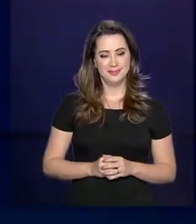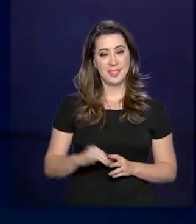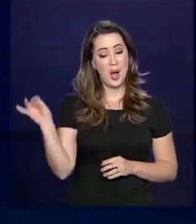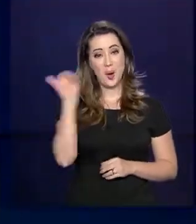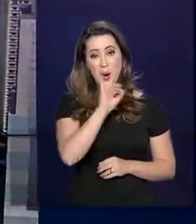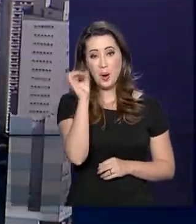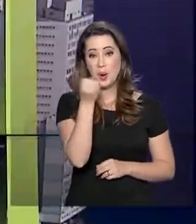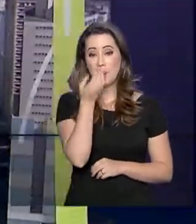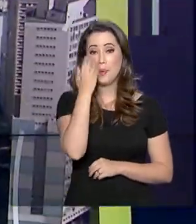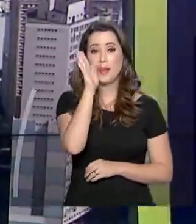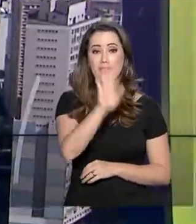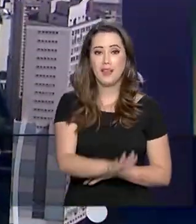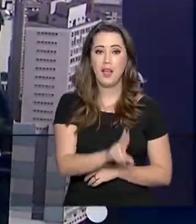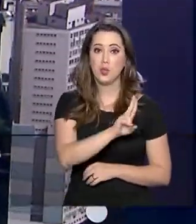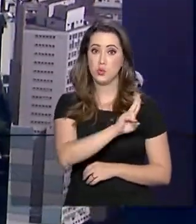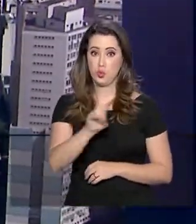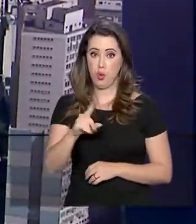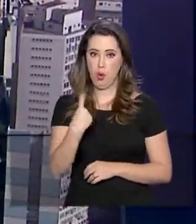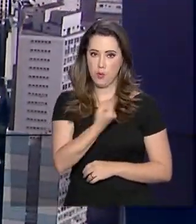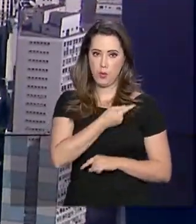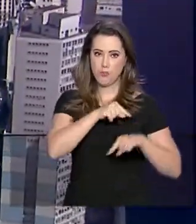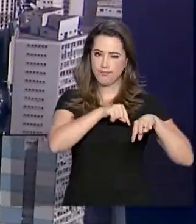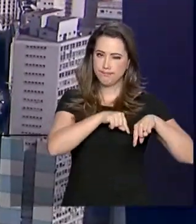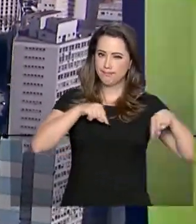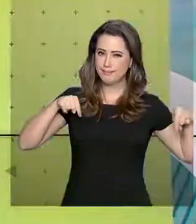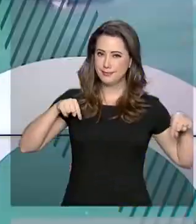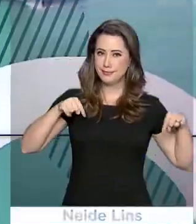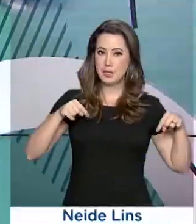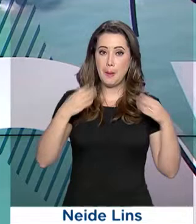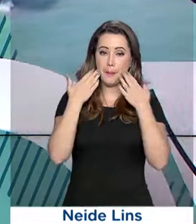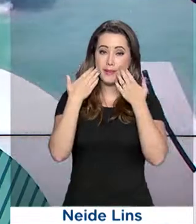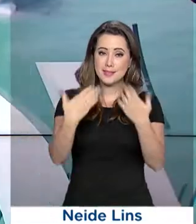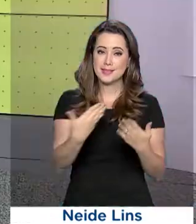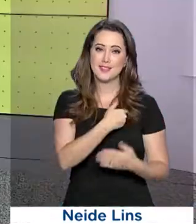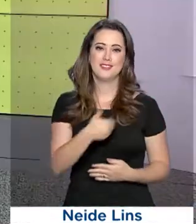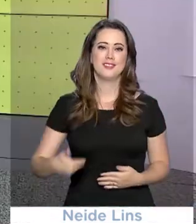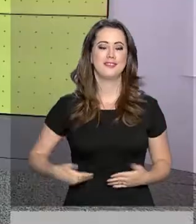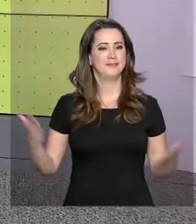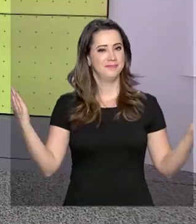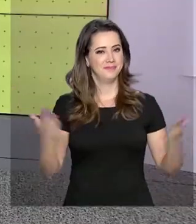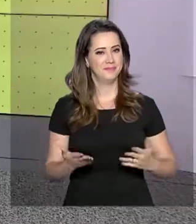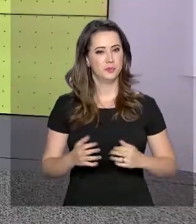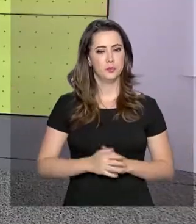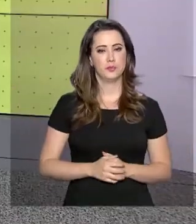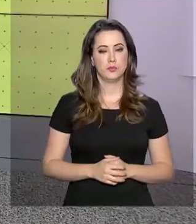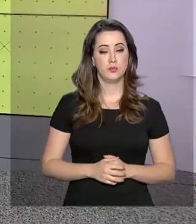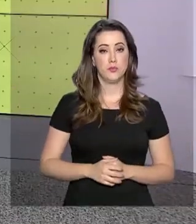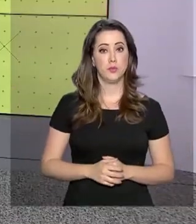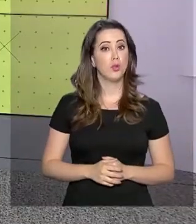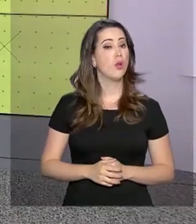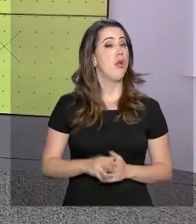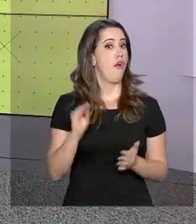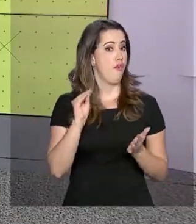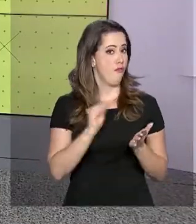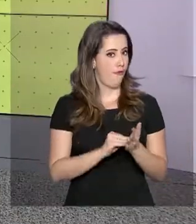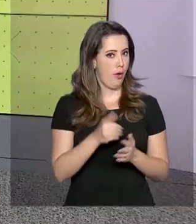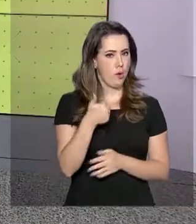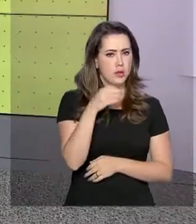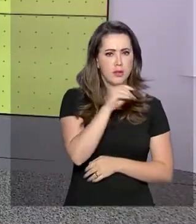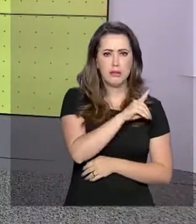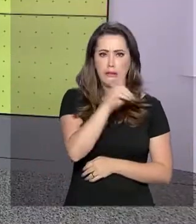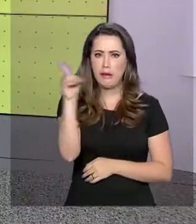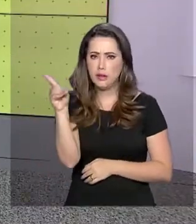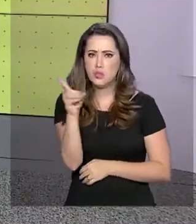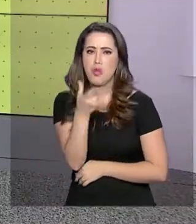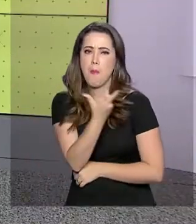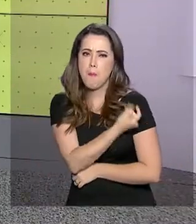Olá, boa tarde. Eu sou Roberto Camargo e estamos de volta com o Governo Agora. Faltam 10 dias para o final da vacinação contra